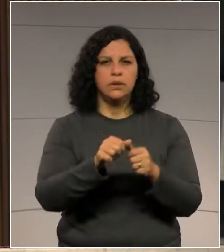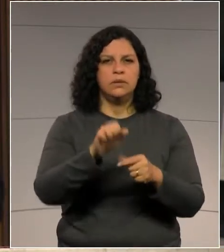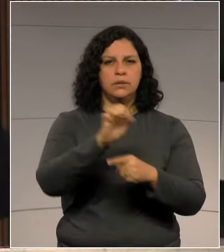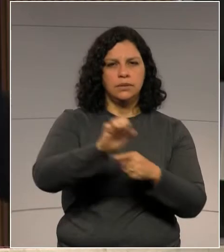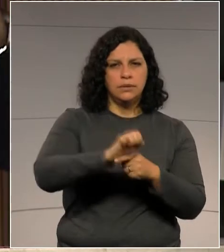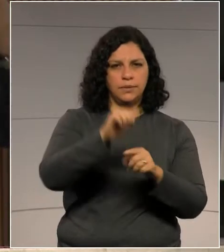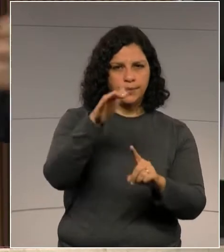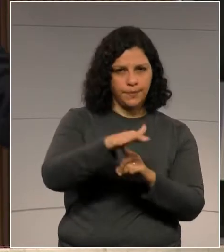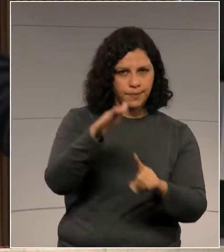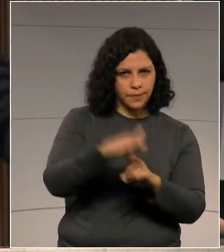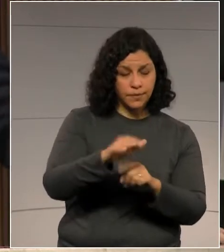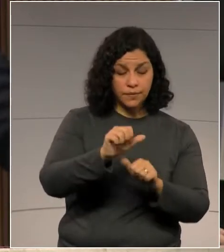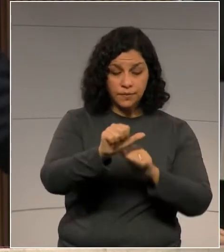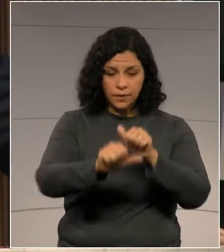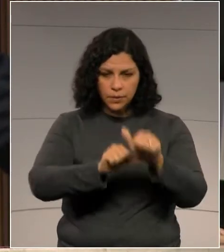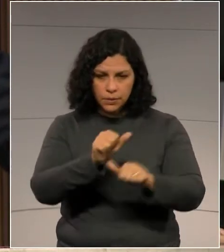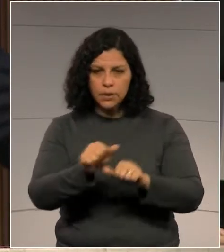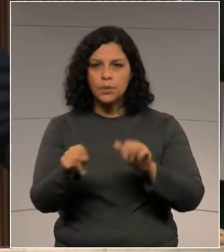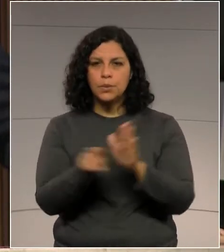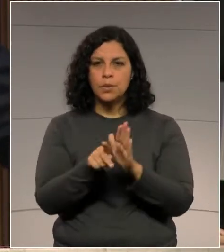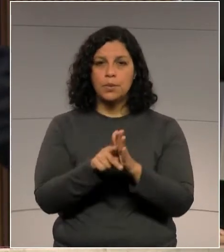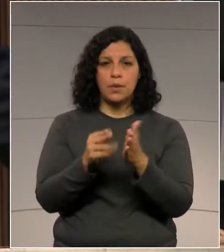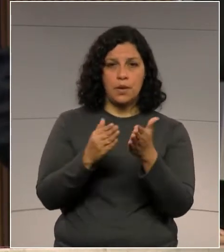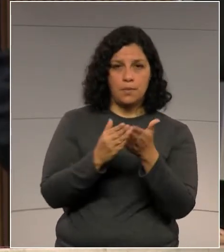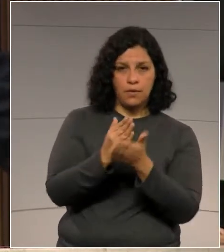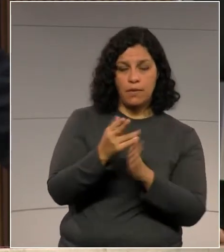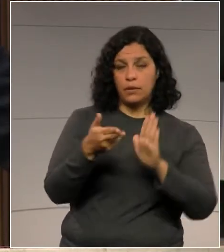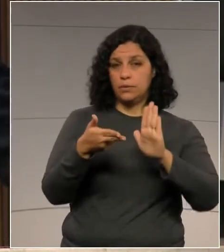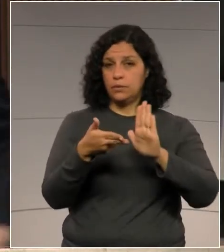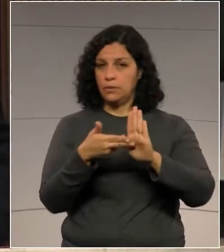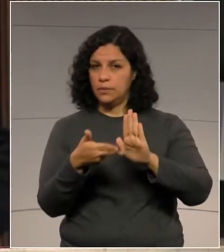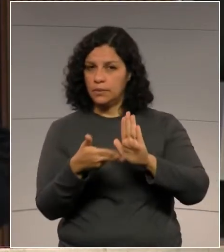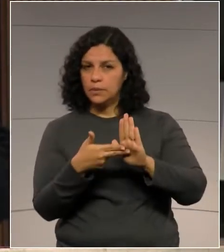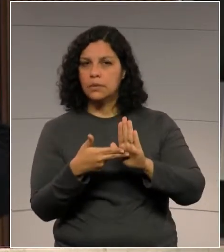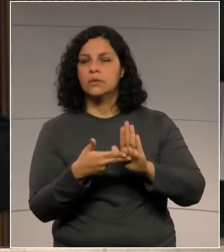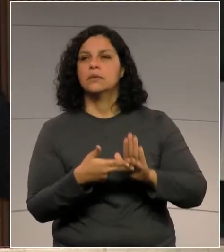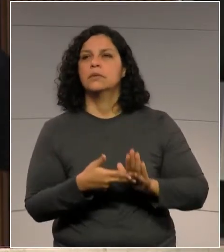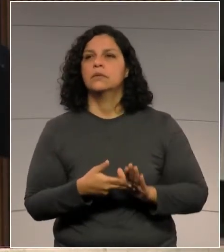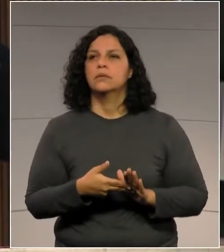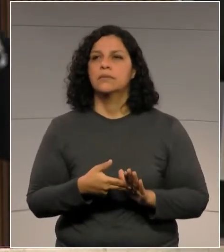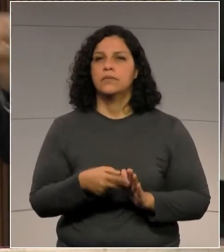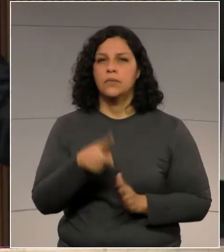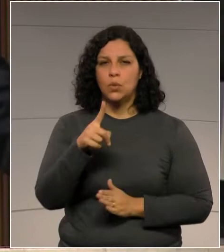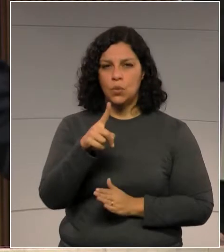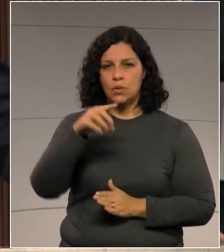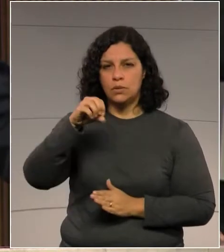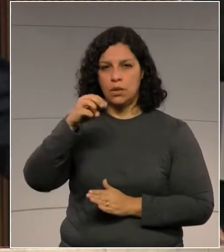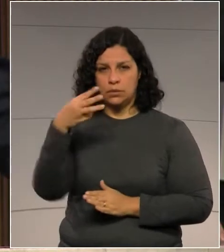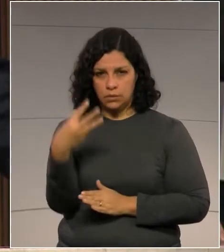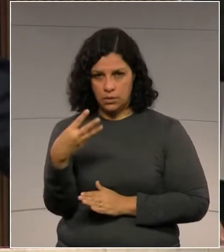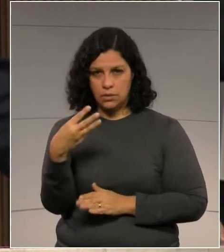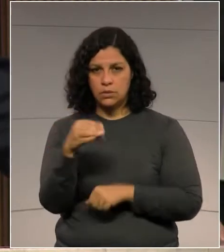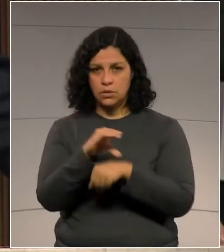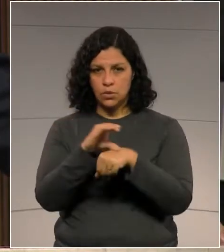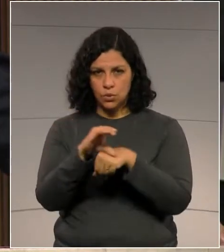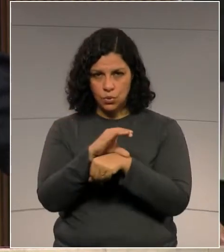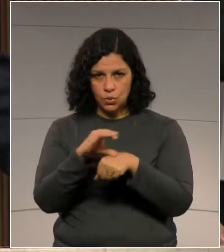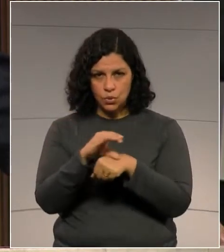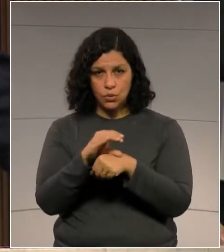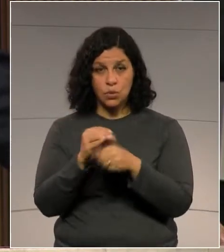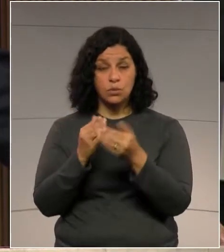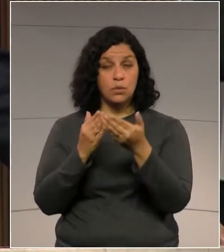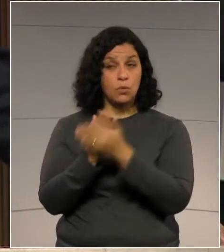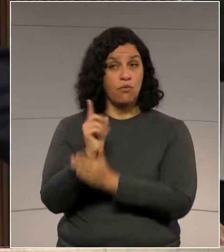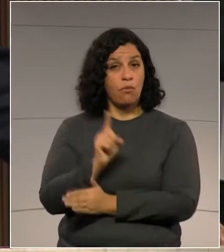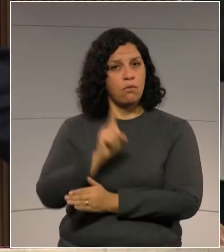as alterações aprovadas na emenda número 103, emenda constitucional aprovada em